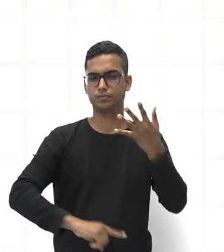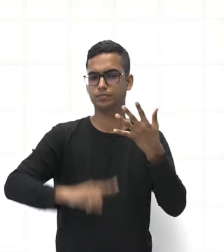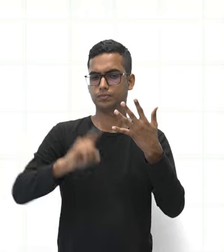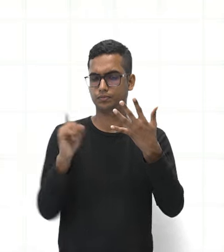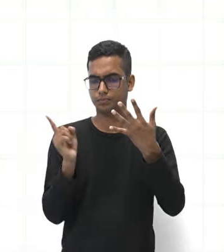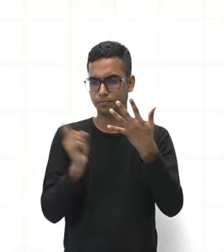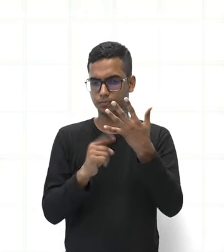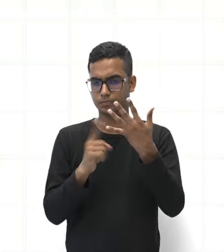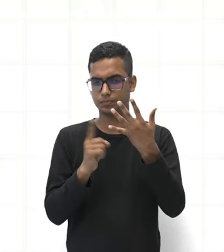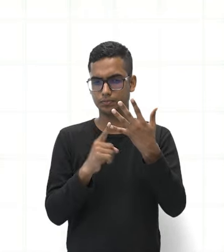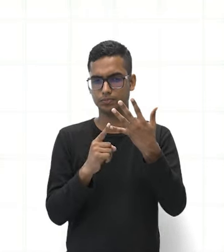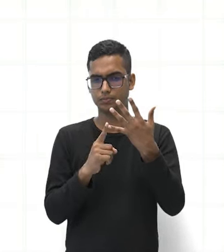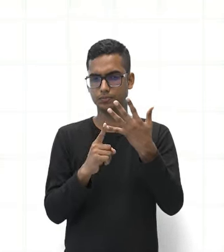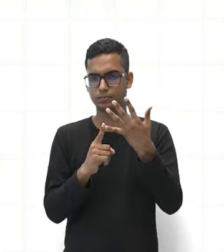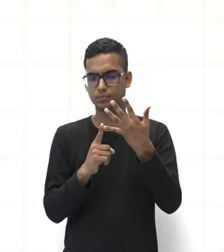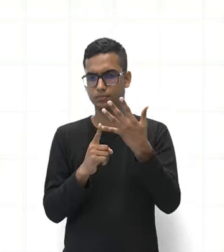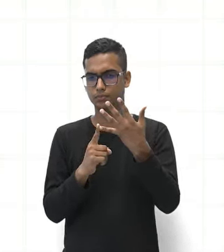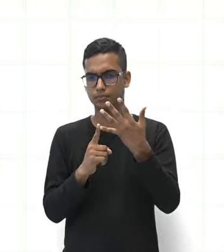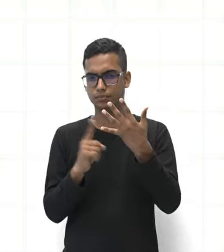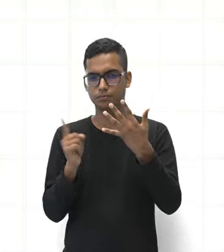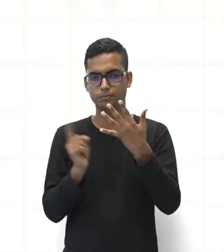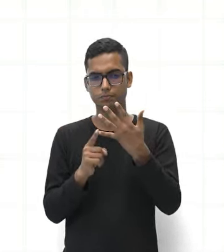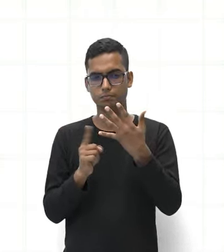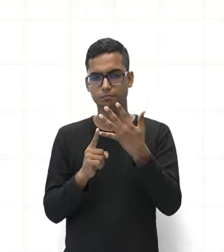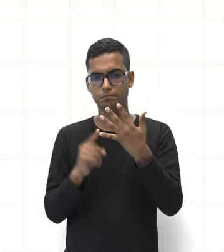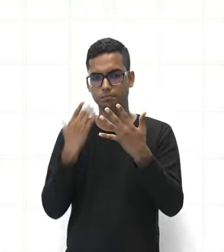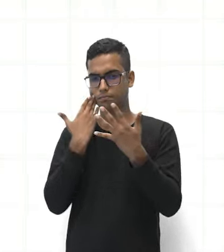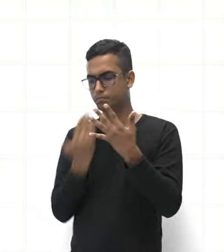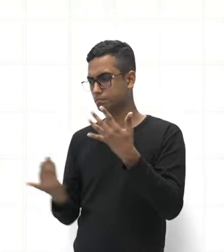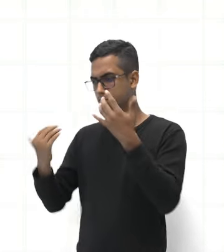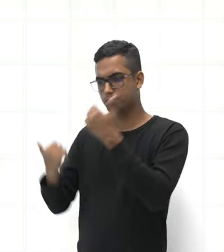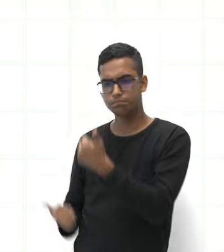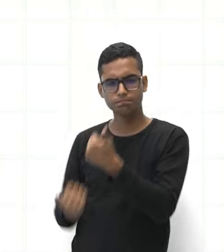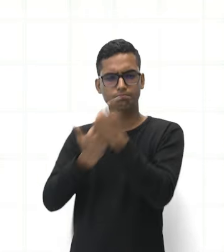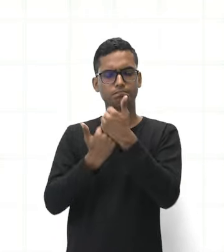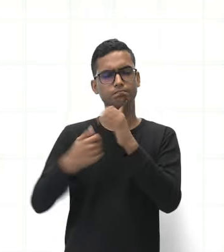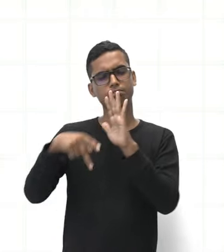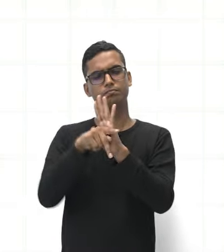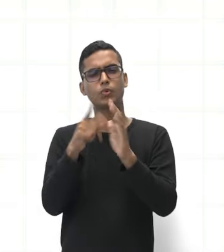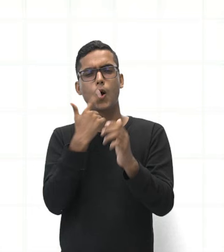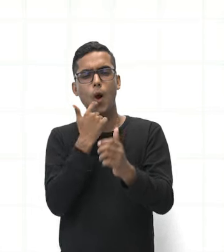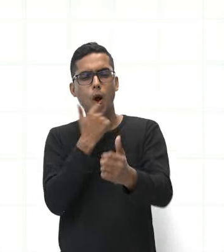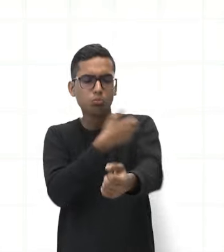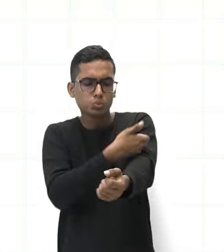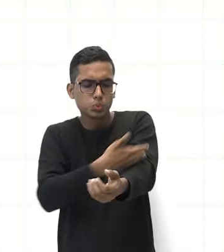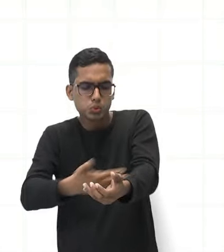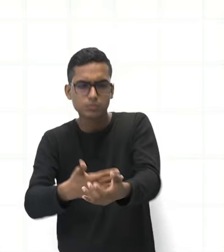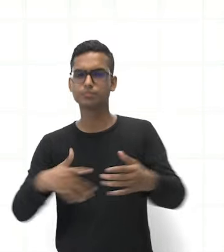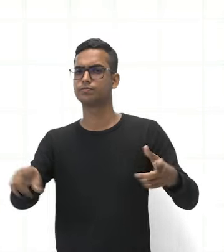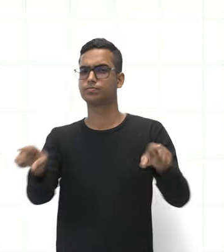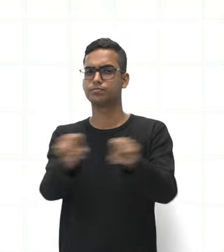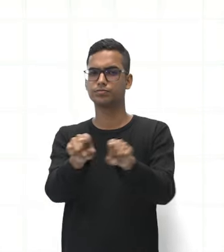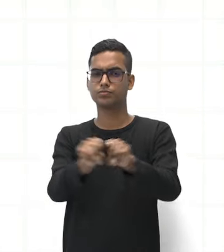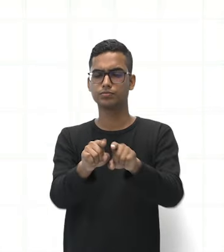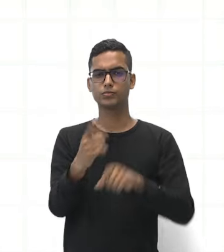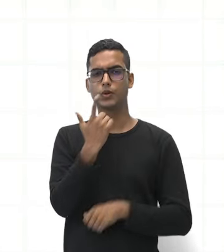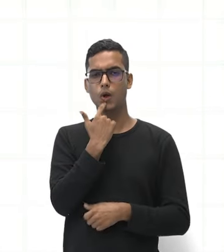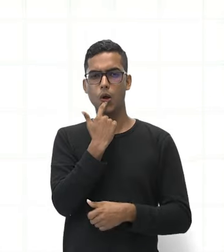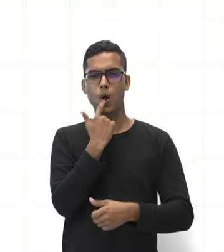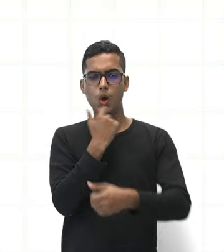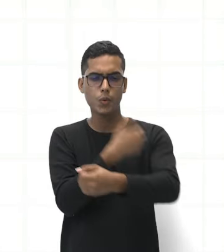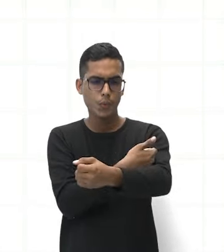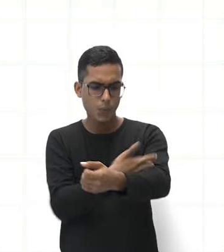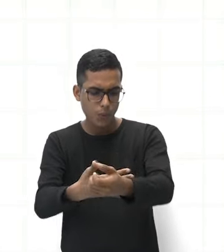sanguíneos. Nossa, professora, o sistema muscular está integrado até com o meu sistema